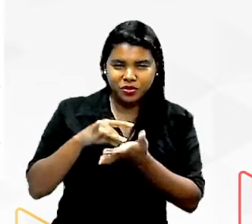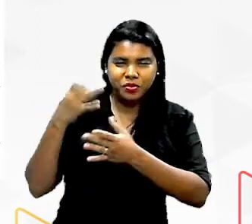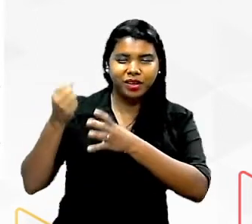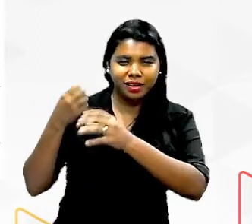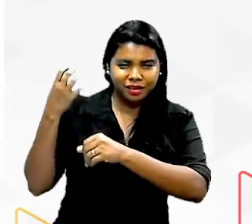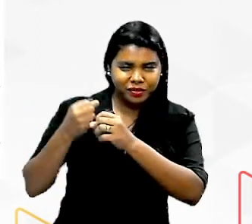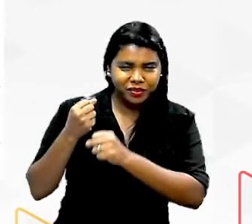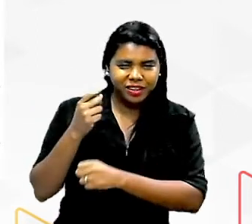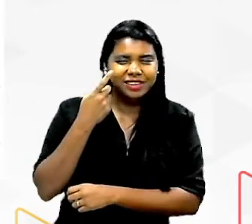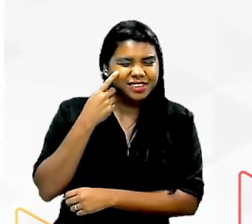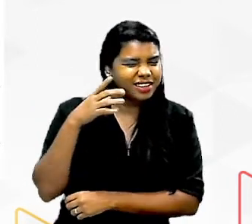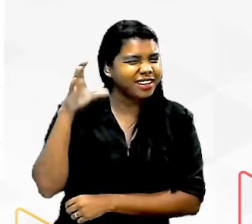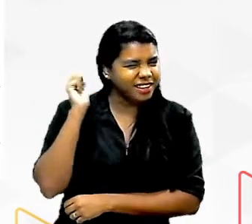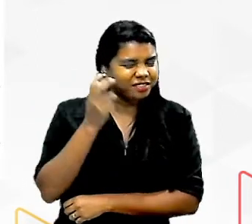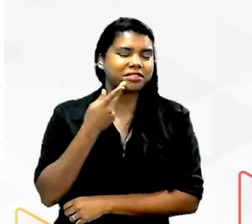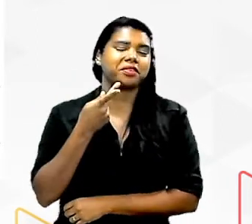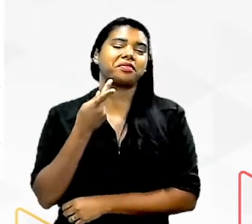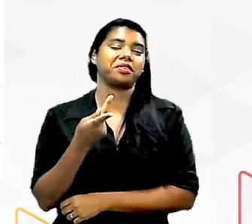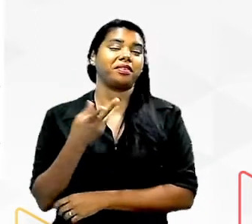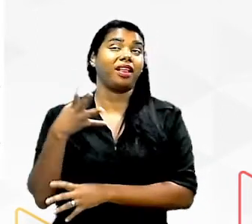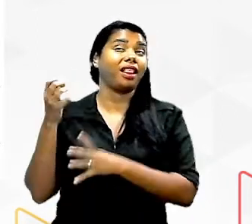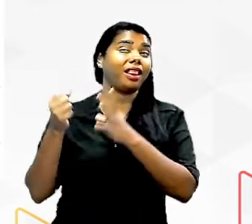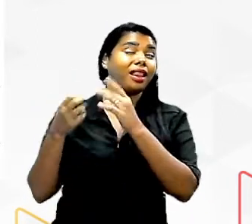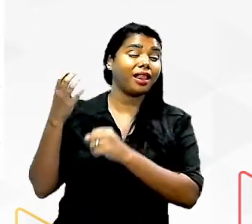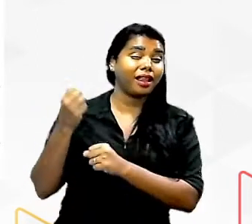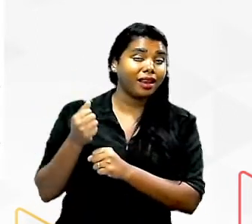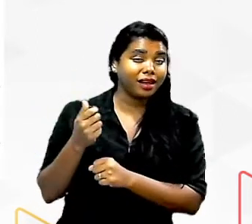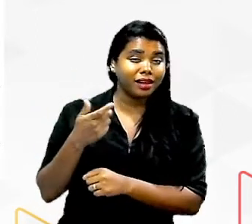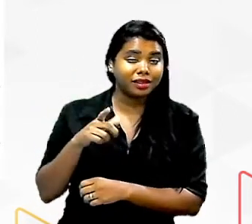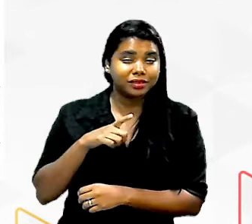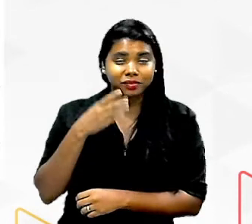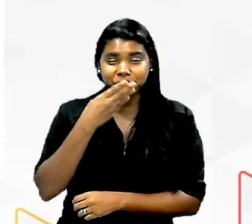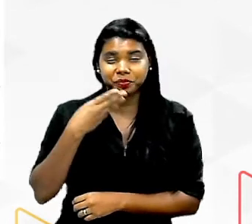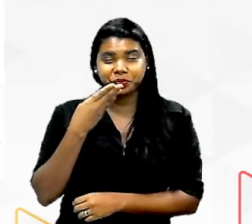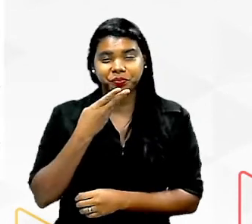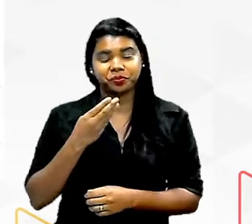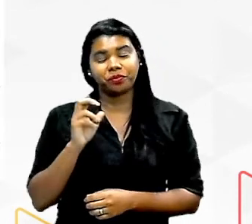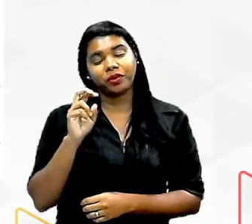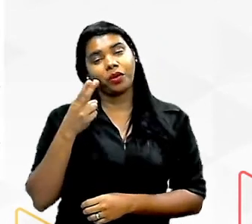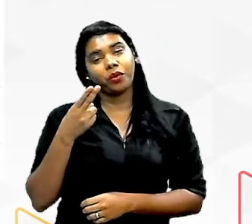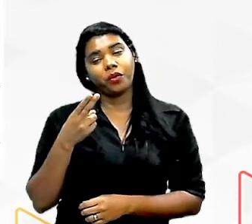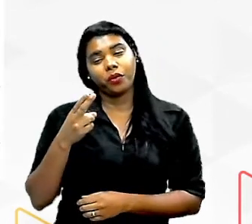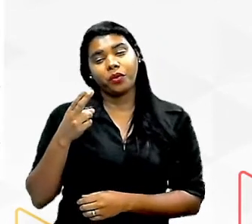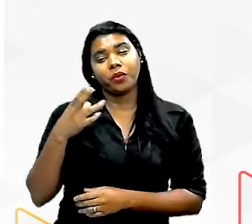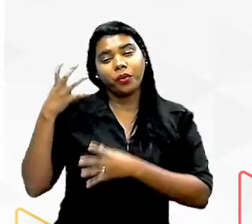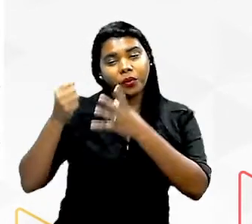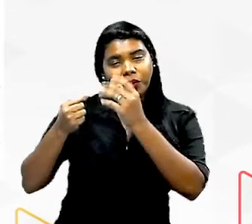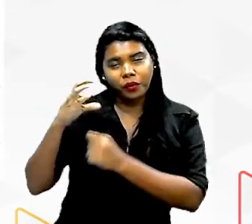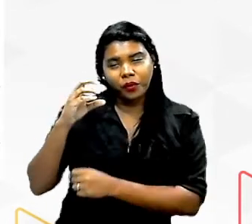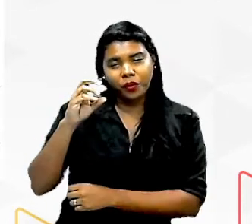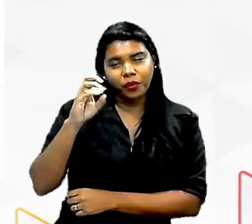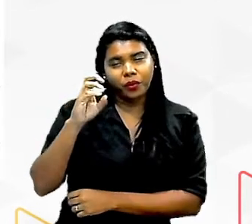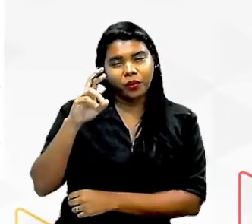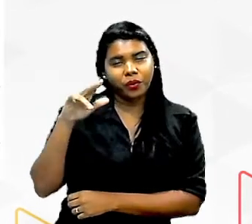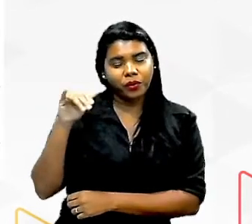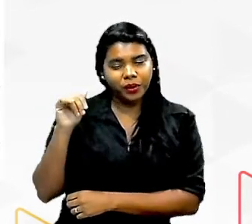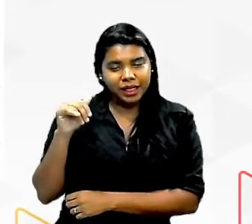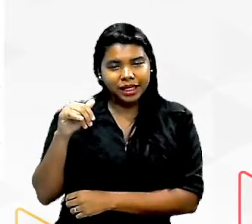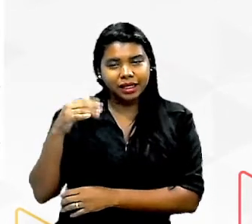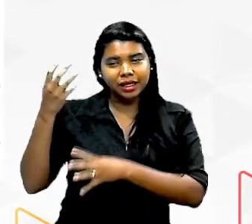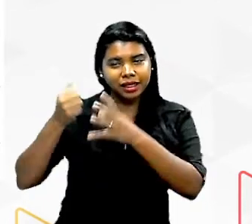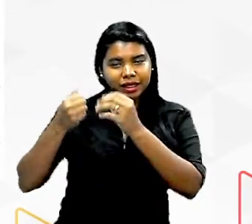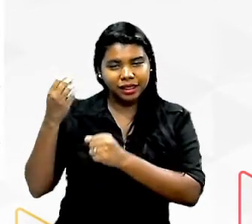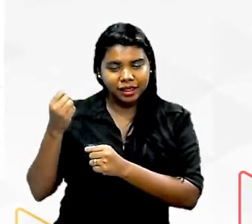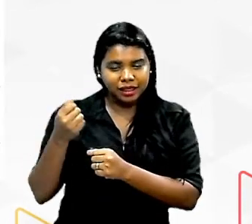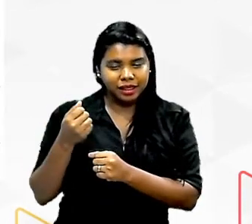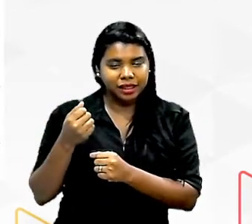né? você já deve ter ouvido falar disso leite sem lactose ou creme de leite ou leite condensado iog